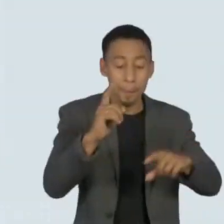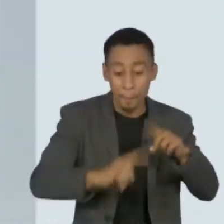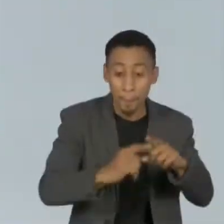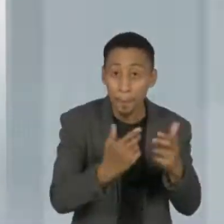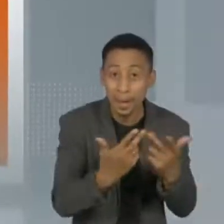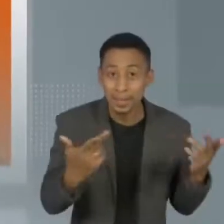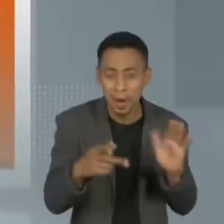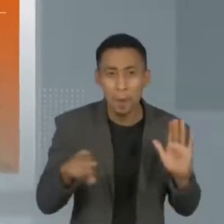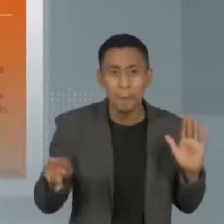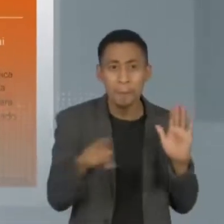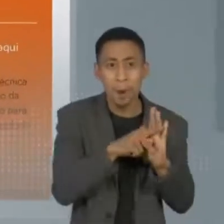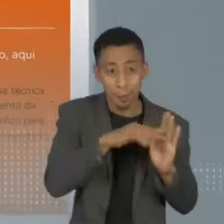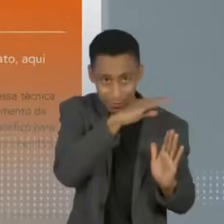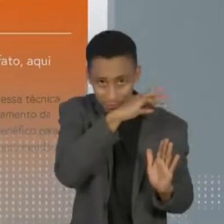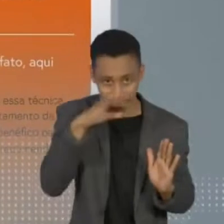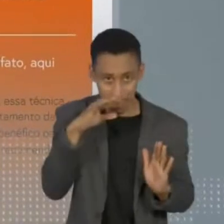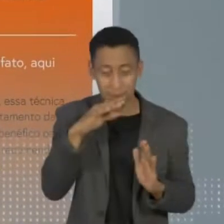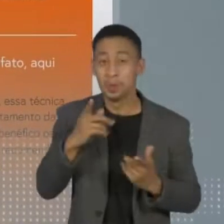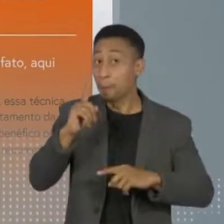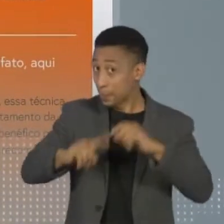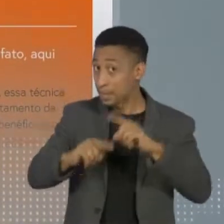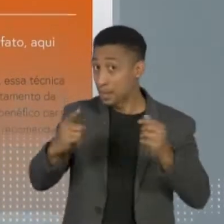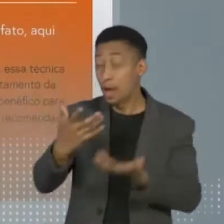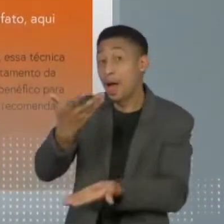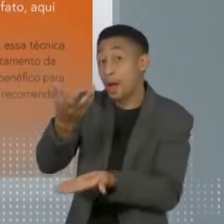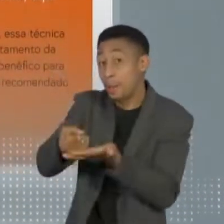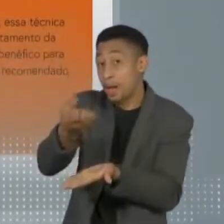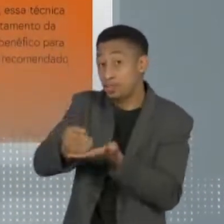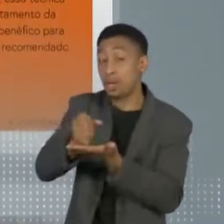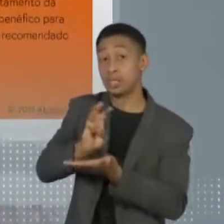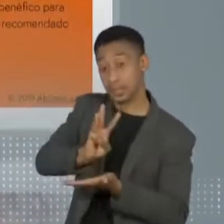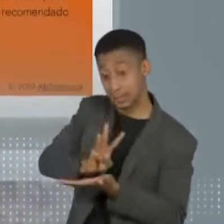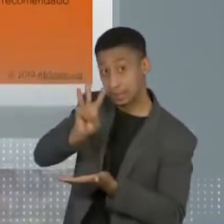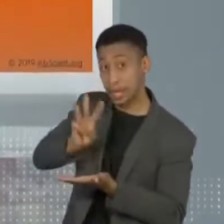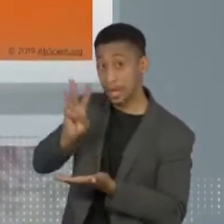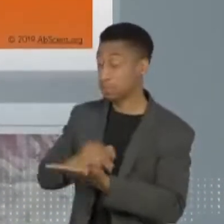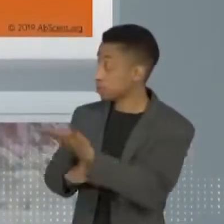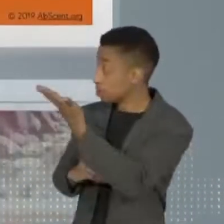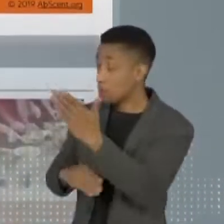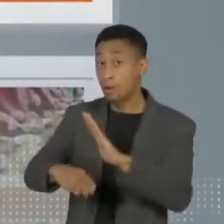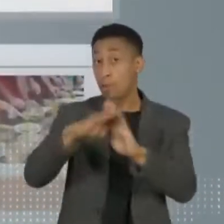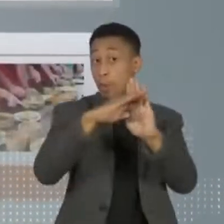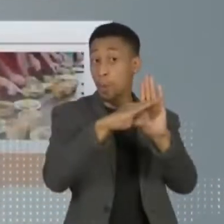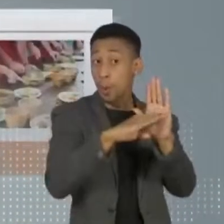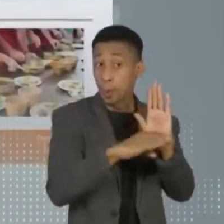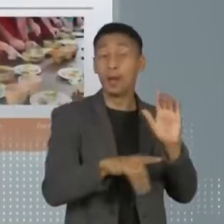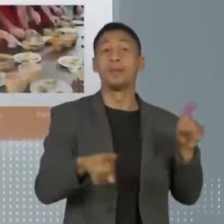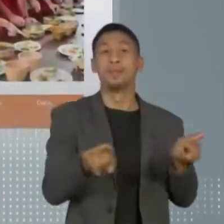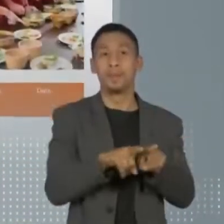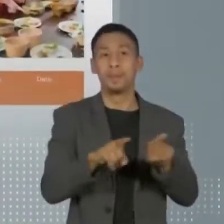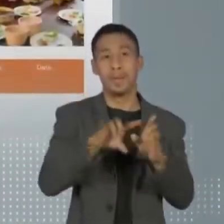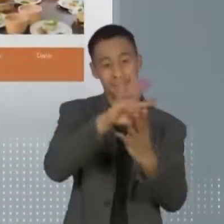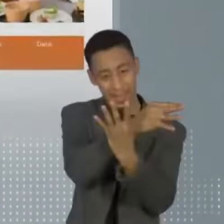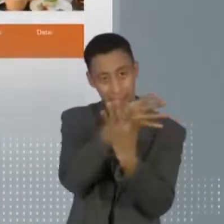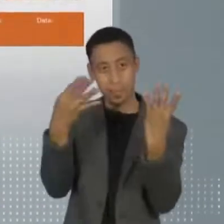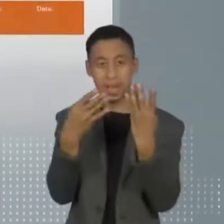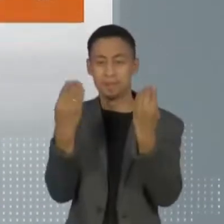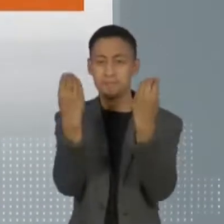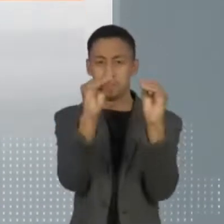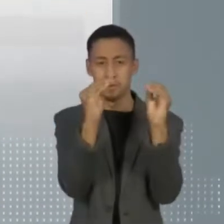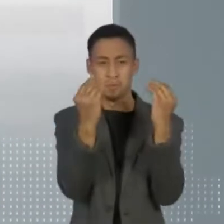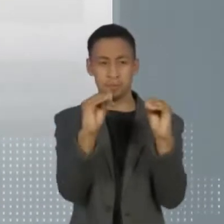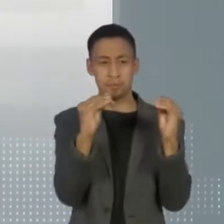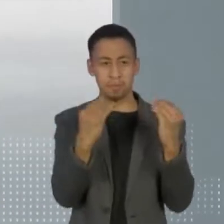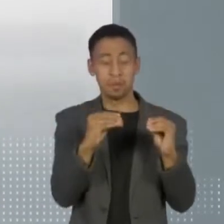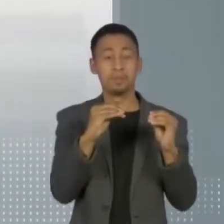disponível para baixar no site gratuitamente, há instruções e uma tabela para preenchimento com a evolução diária da percepção dos